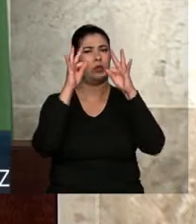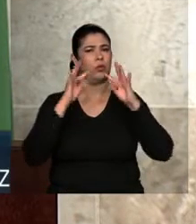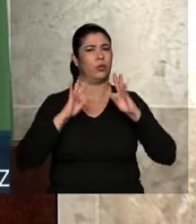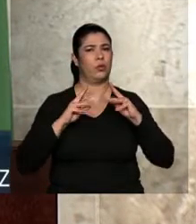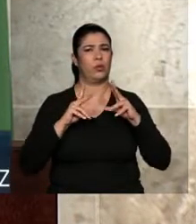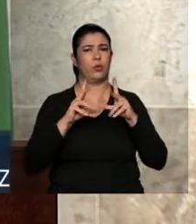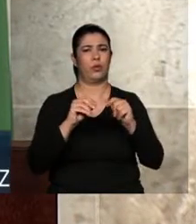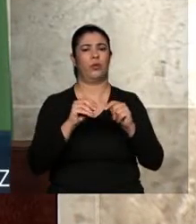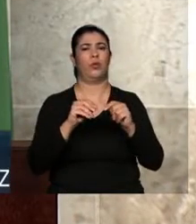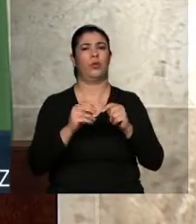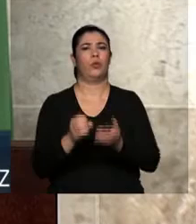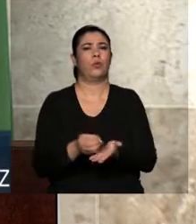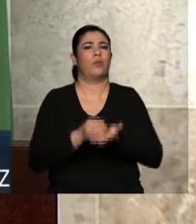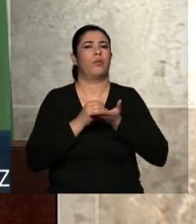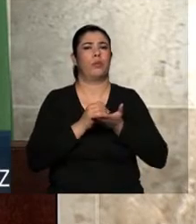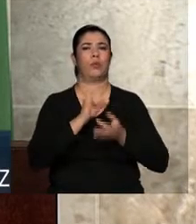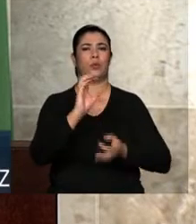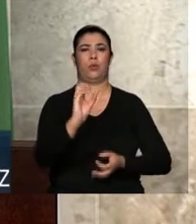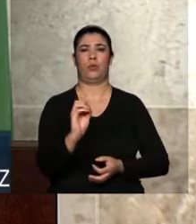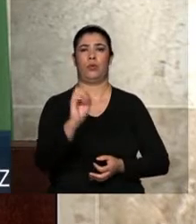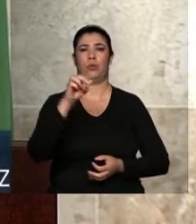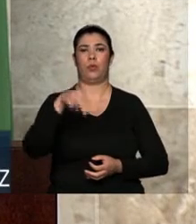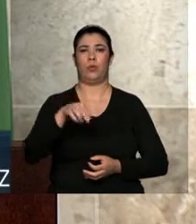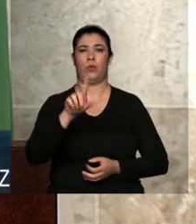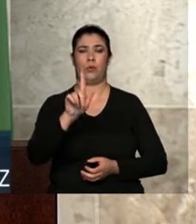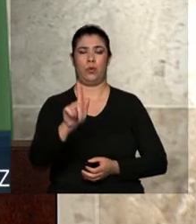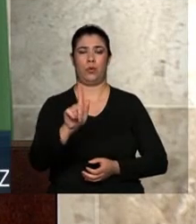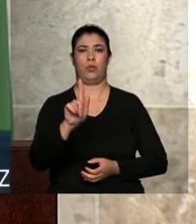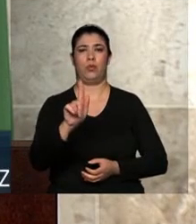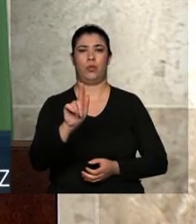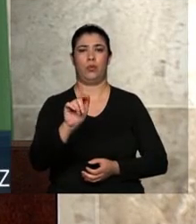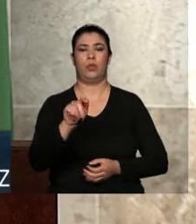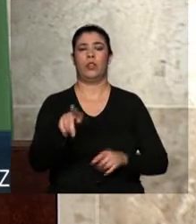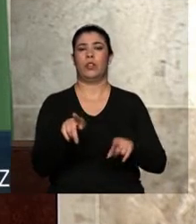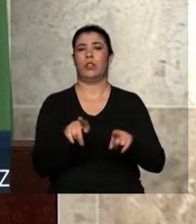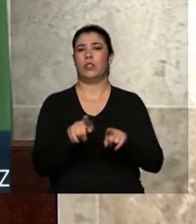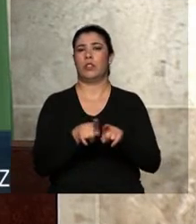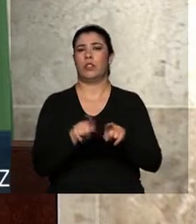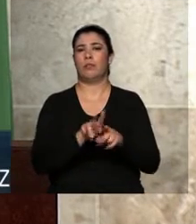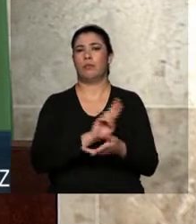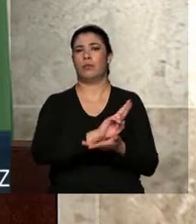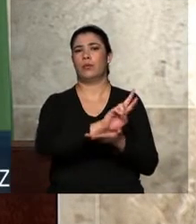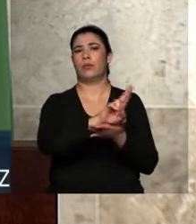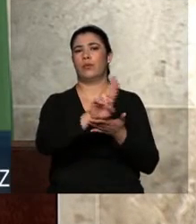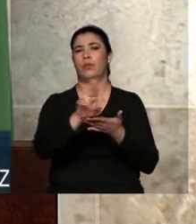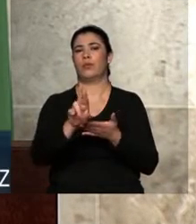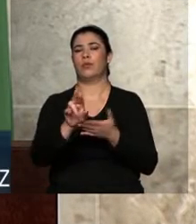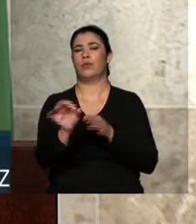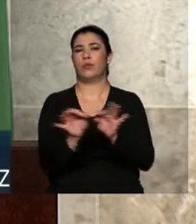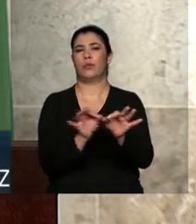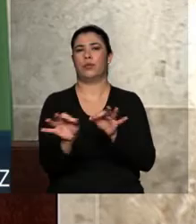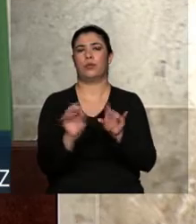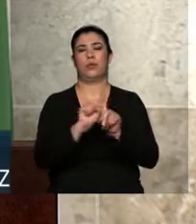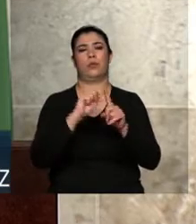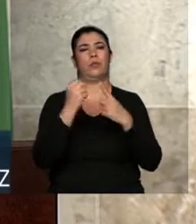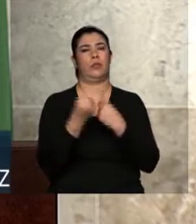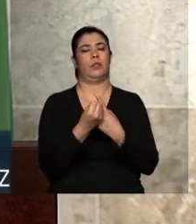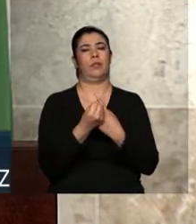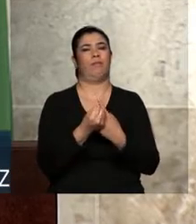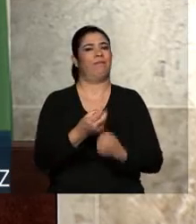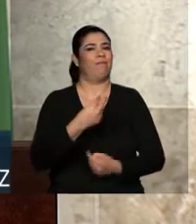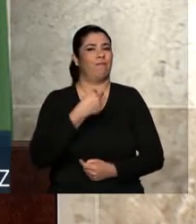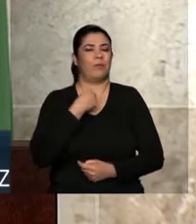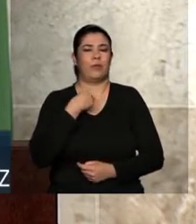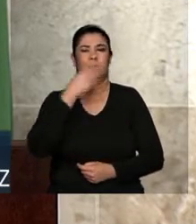das ONGs, de todas aquelas estruturas da sociedade. Eu não posso esquecer do